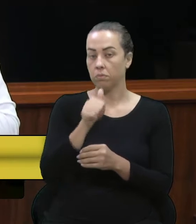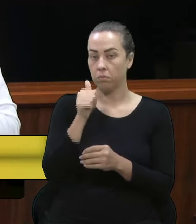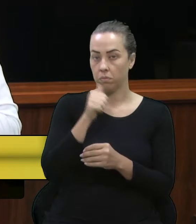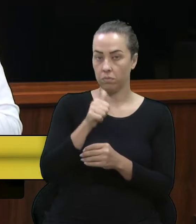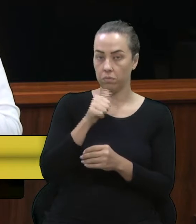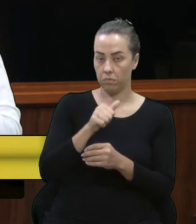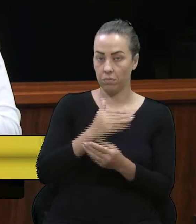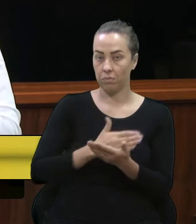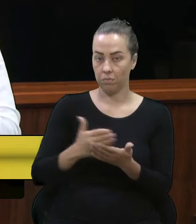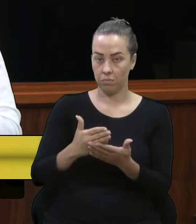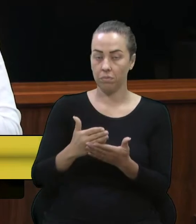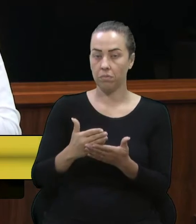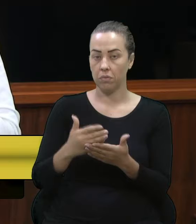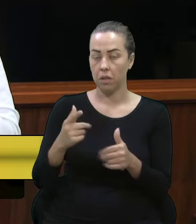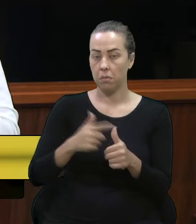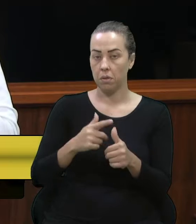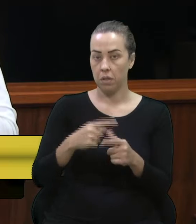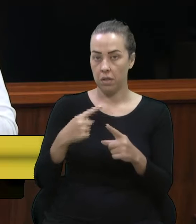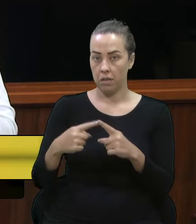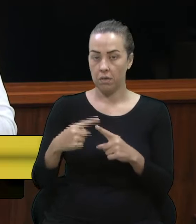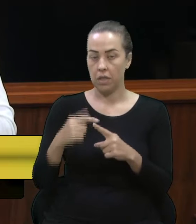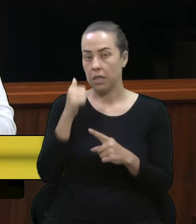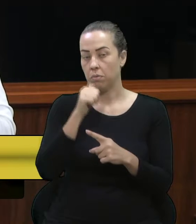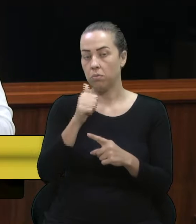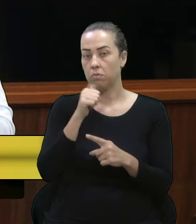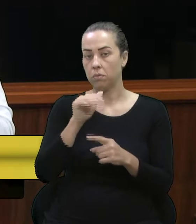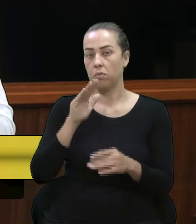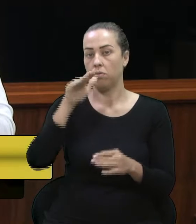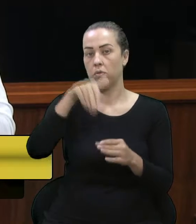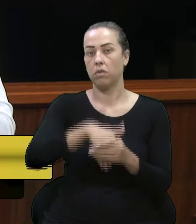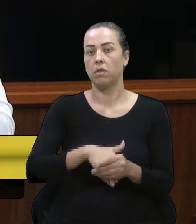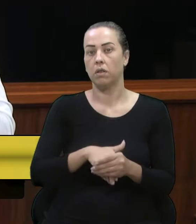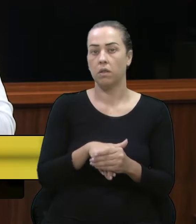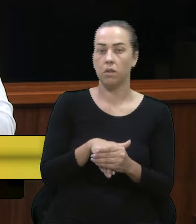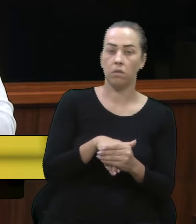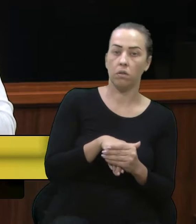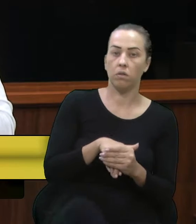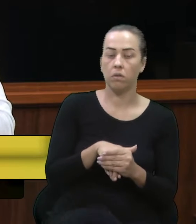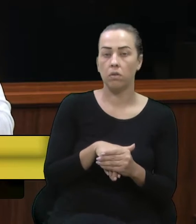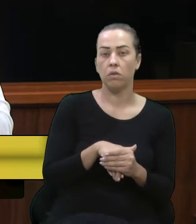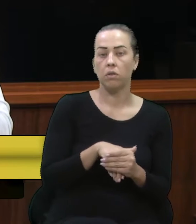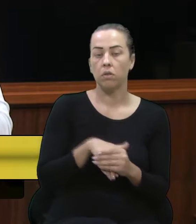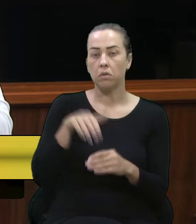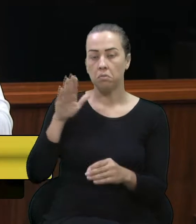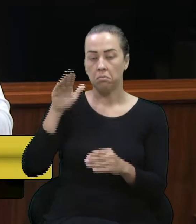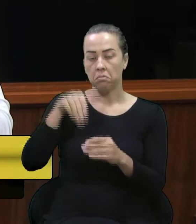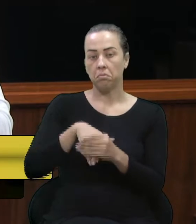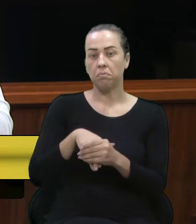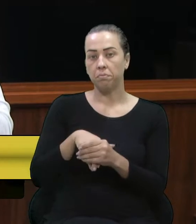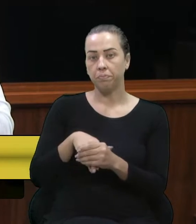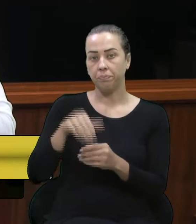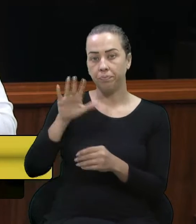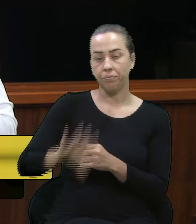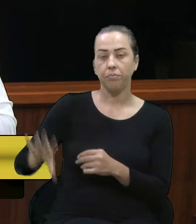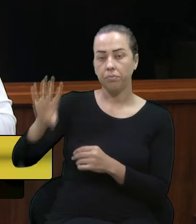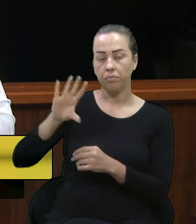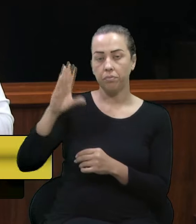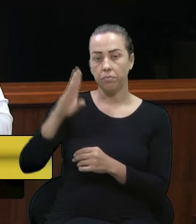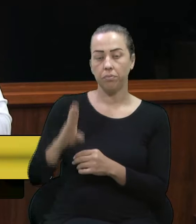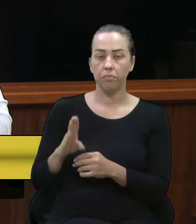Então, a primeira vez que as mulheres votaram foi na eleição nacional